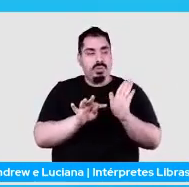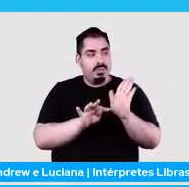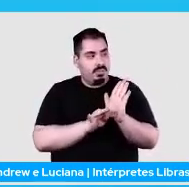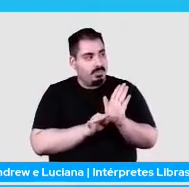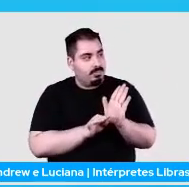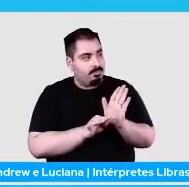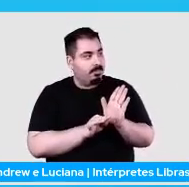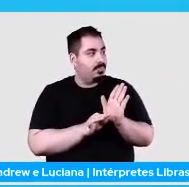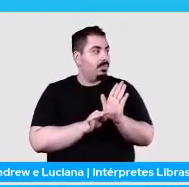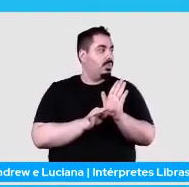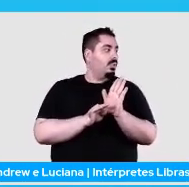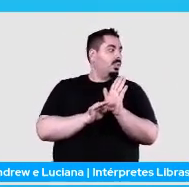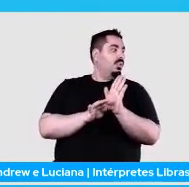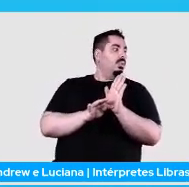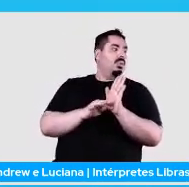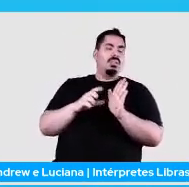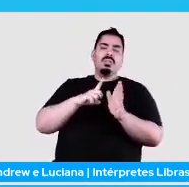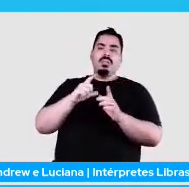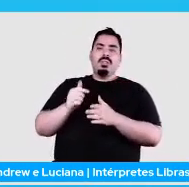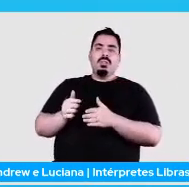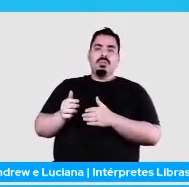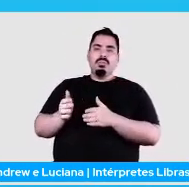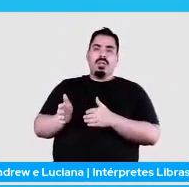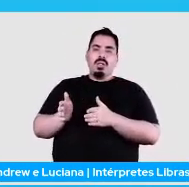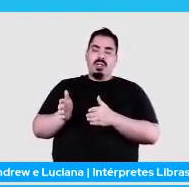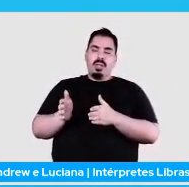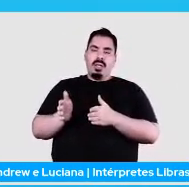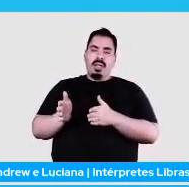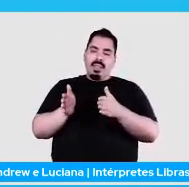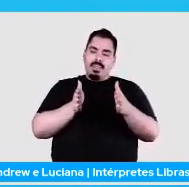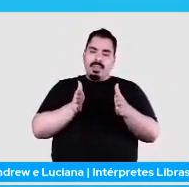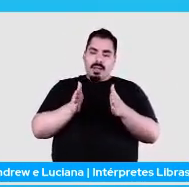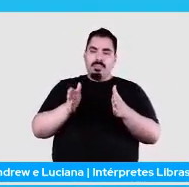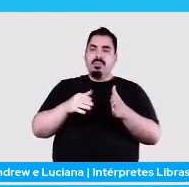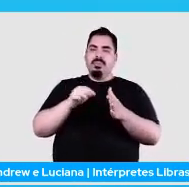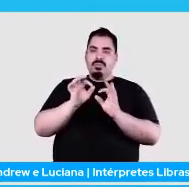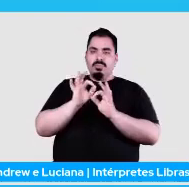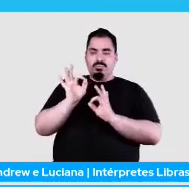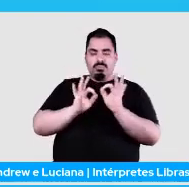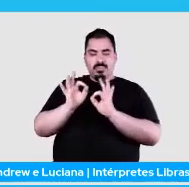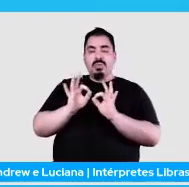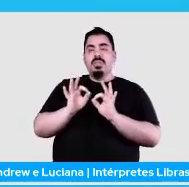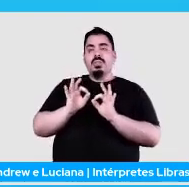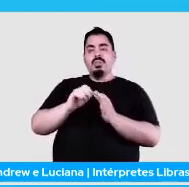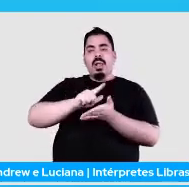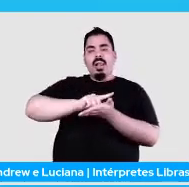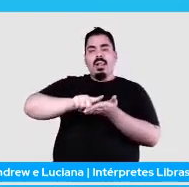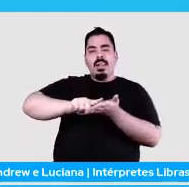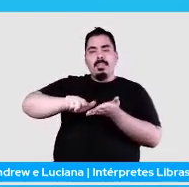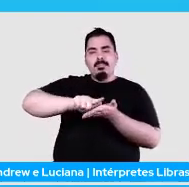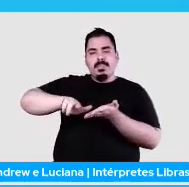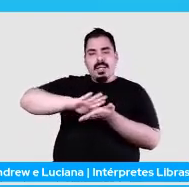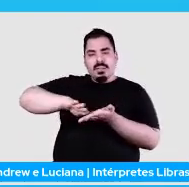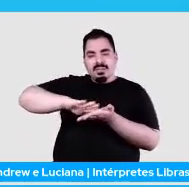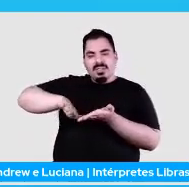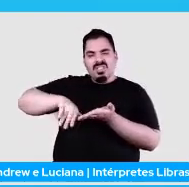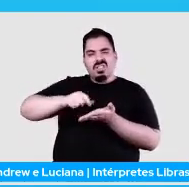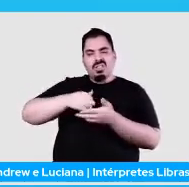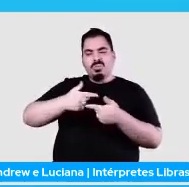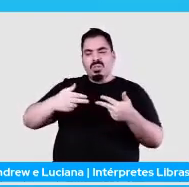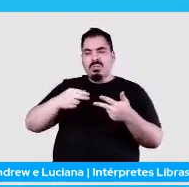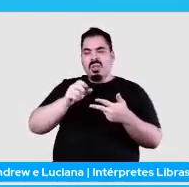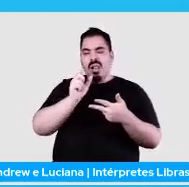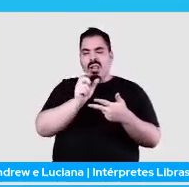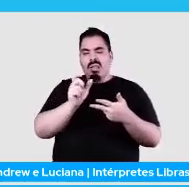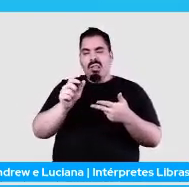tokenização, na verdade, passa por uma etapa de limpeza geral, onde a gente tira caracteres indesejados, seja,